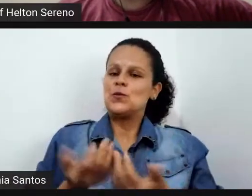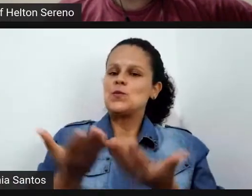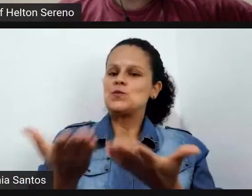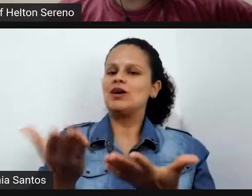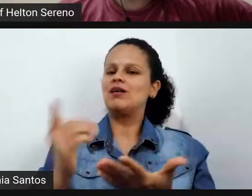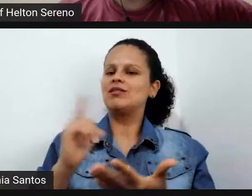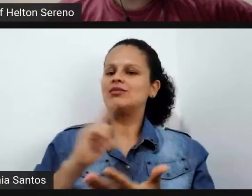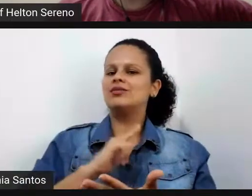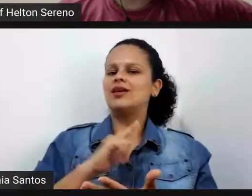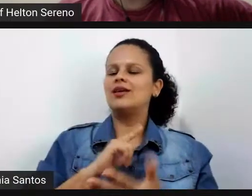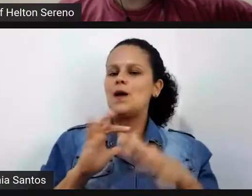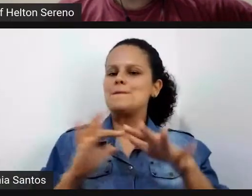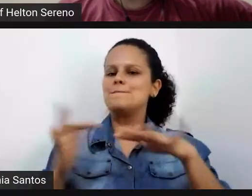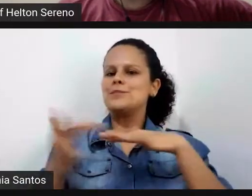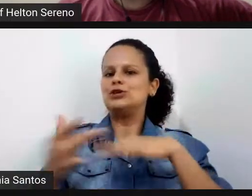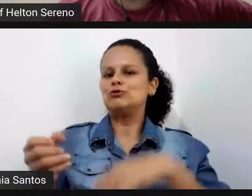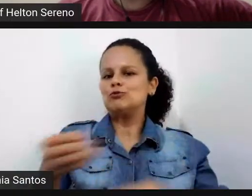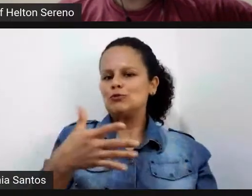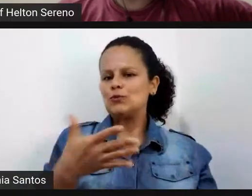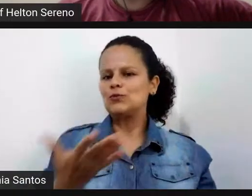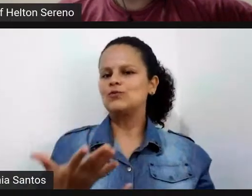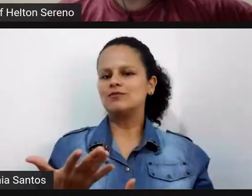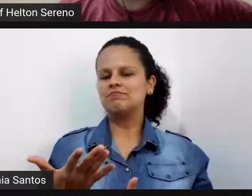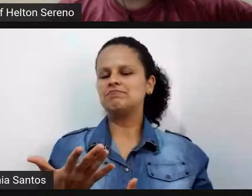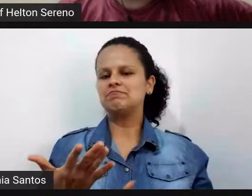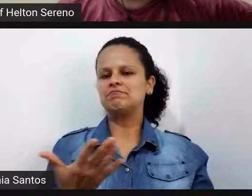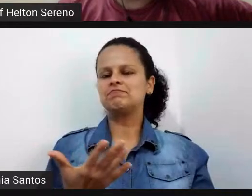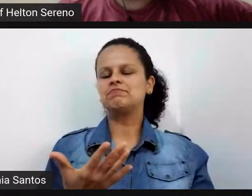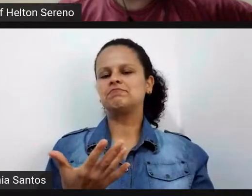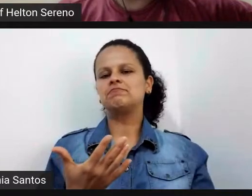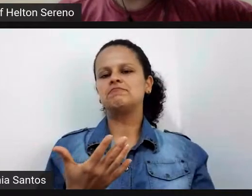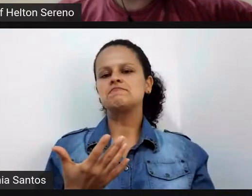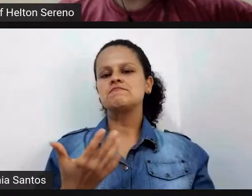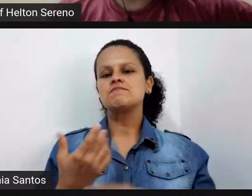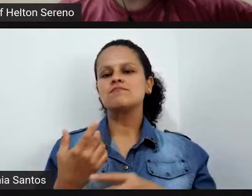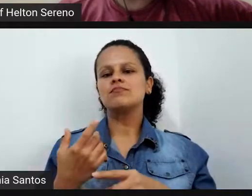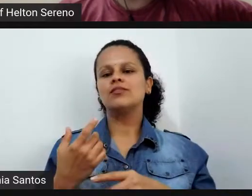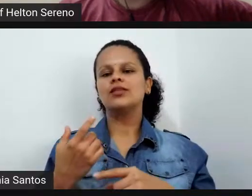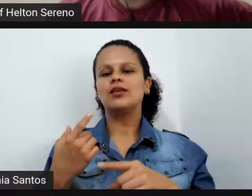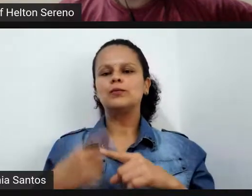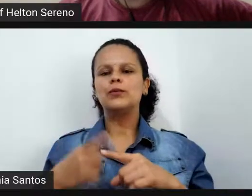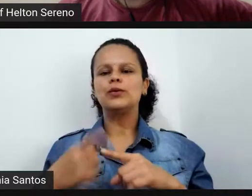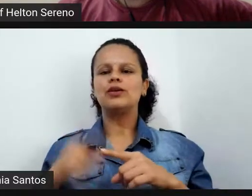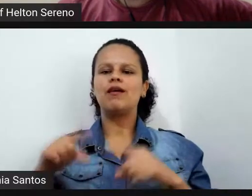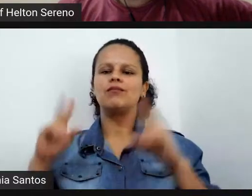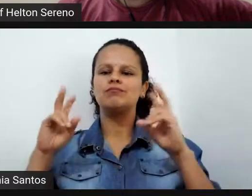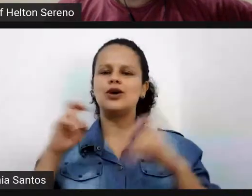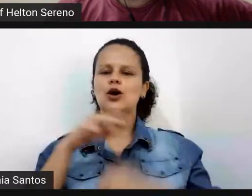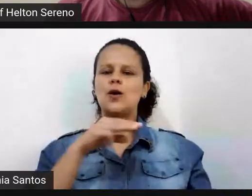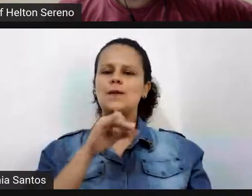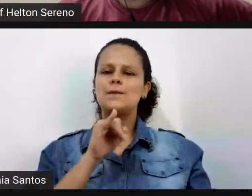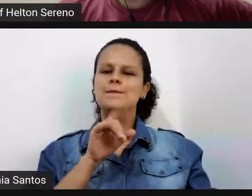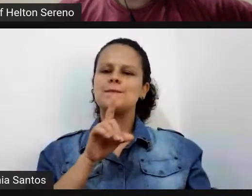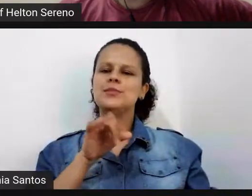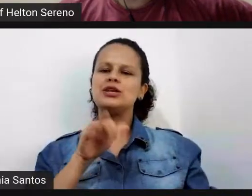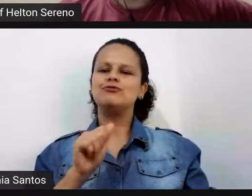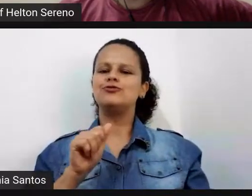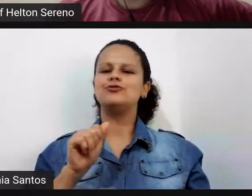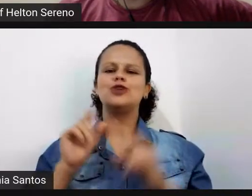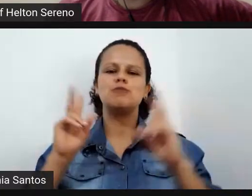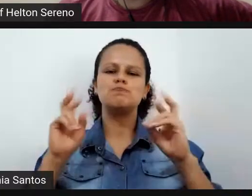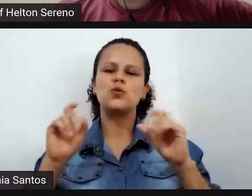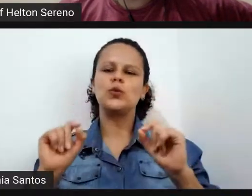mídia eu chamo de nova mas entre parênteses né essa nova mídia também como ferramenta como objeto de